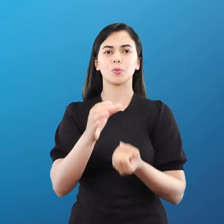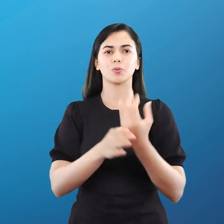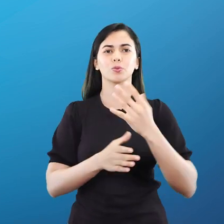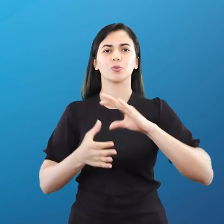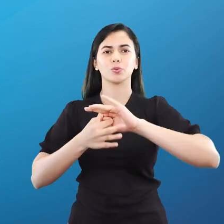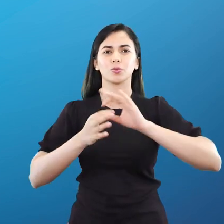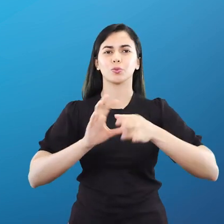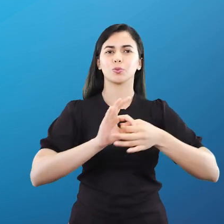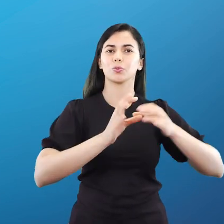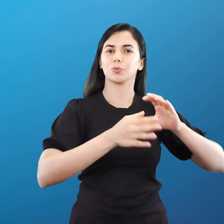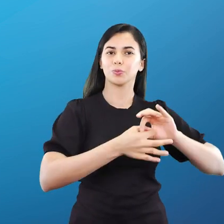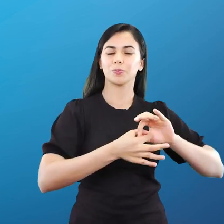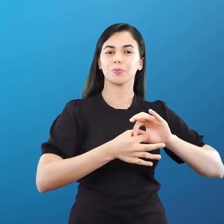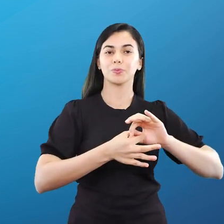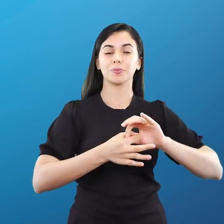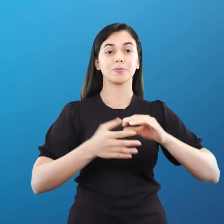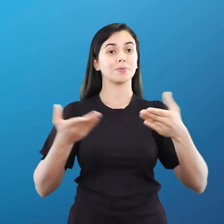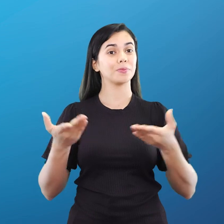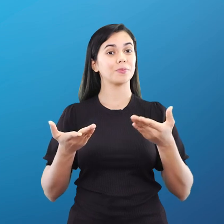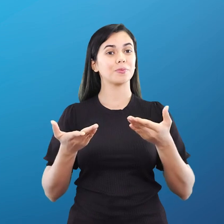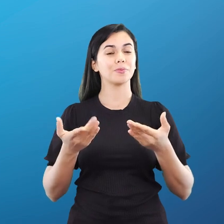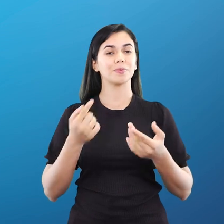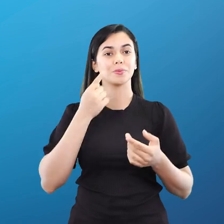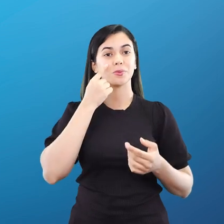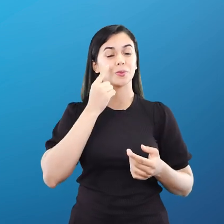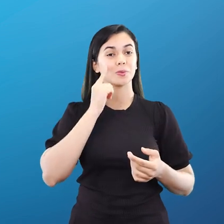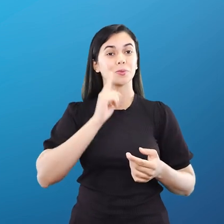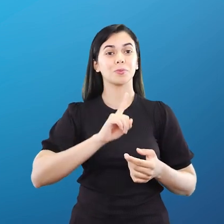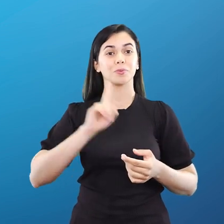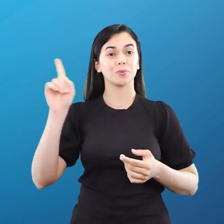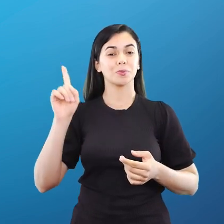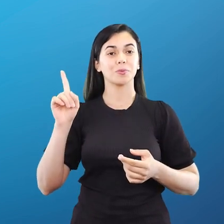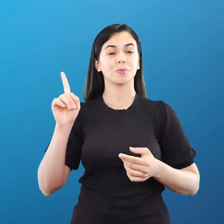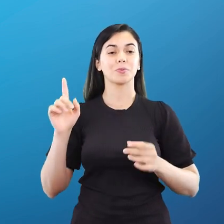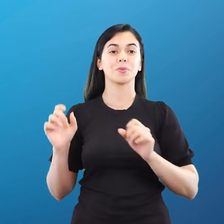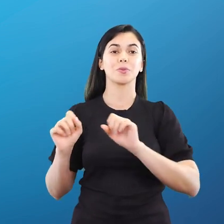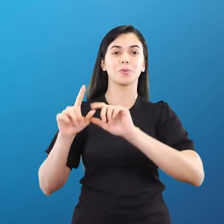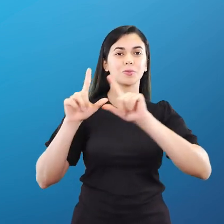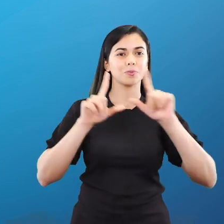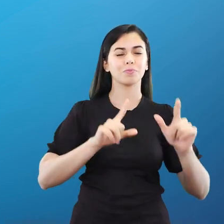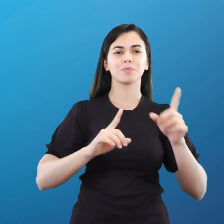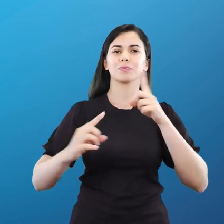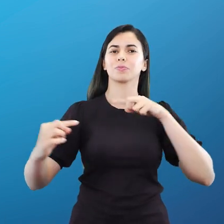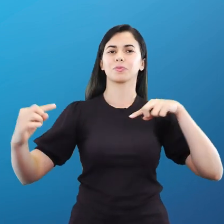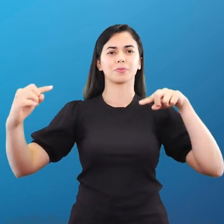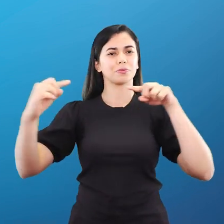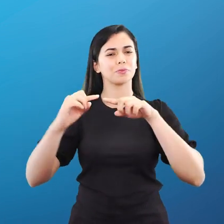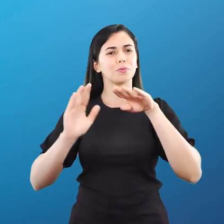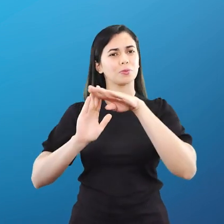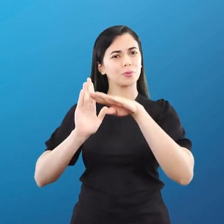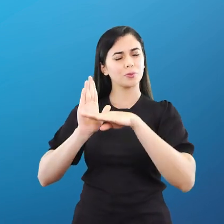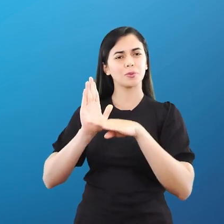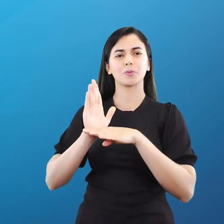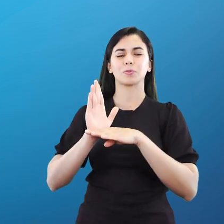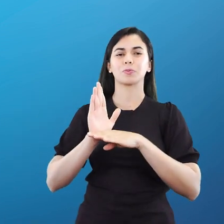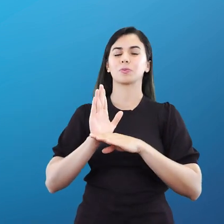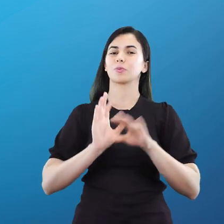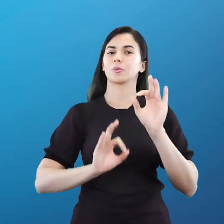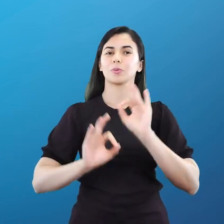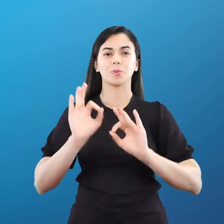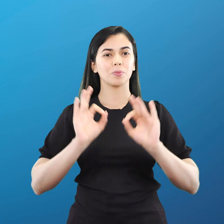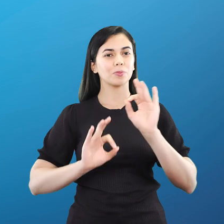dos Jogos Olímpicos. Acompanha comigo aqui, eu trouxe de forma bem categórica, bem objetiva e direta,